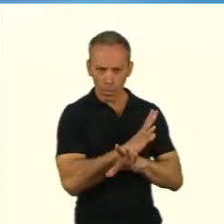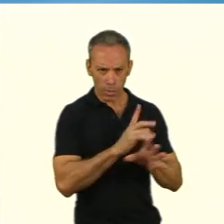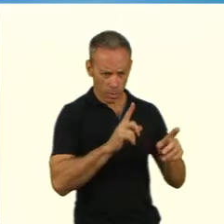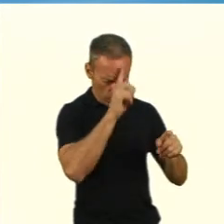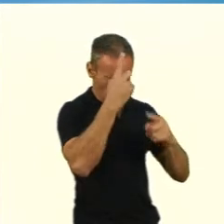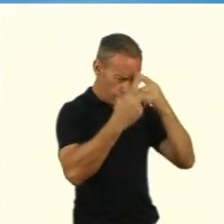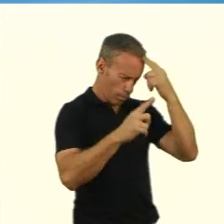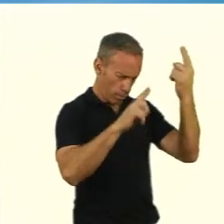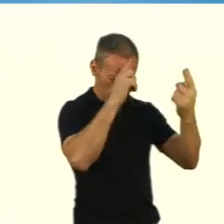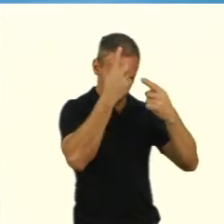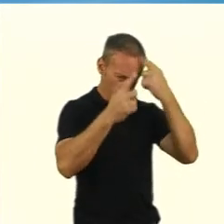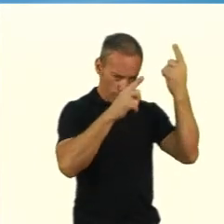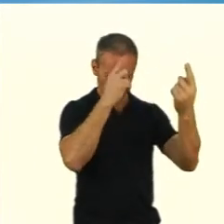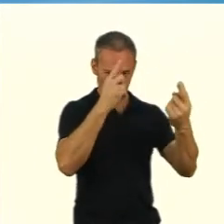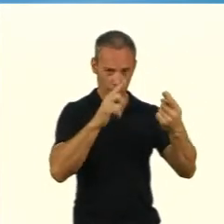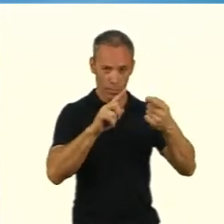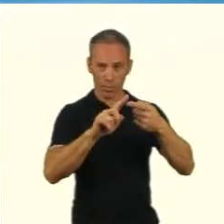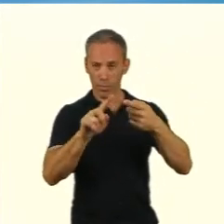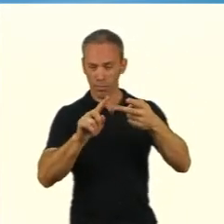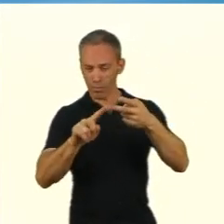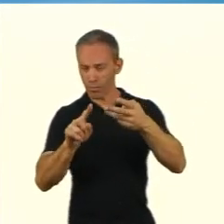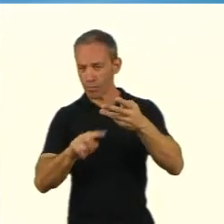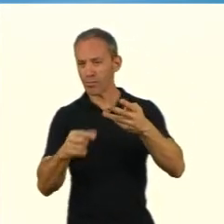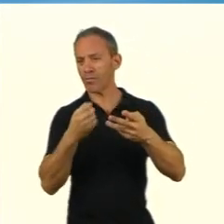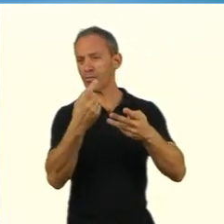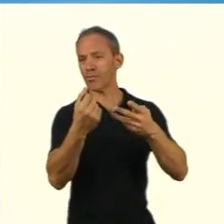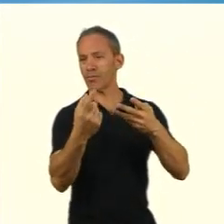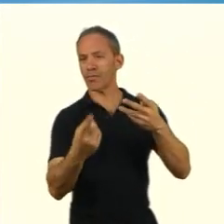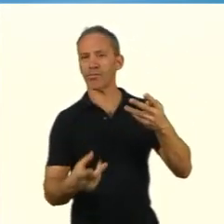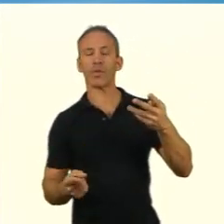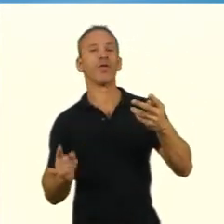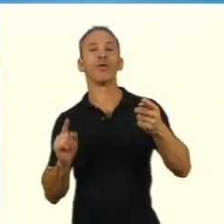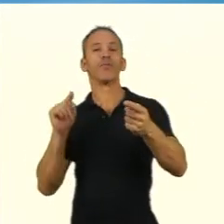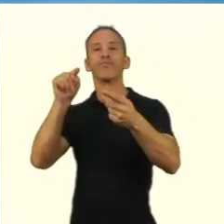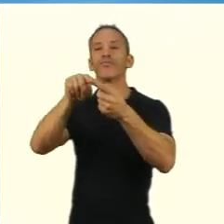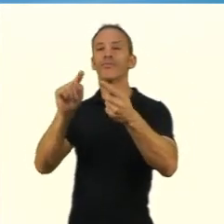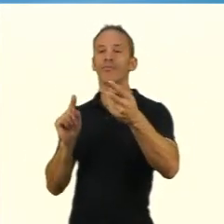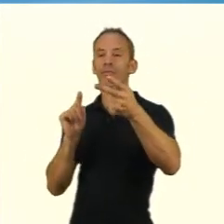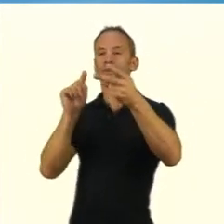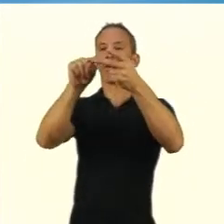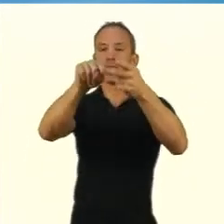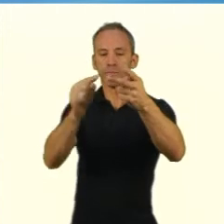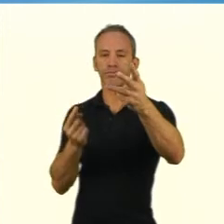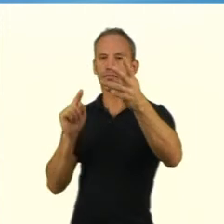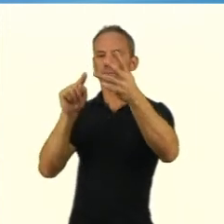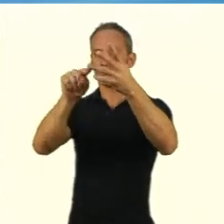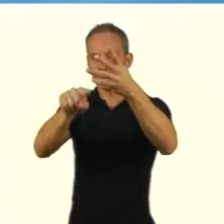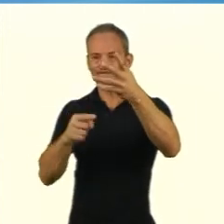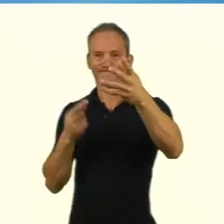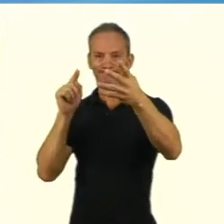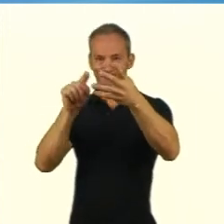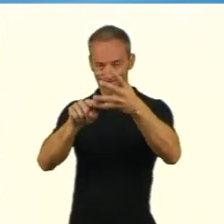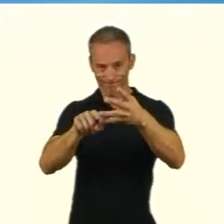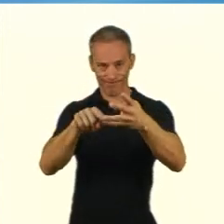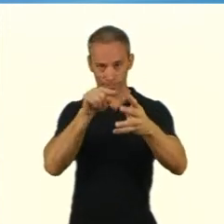apresentação das hipóteses pode-se explicitar o que está subjacente o que está na base